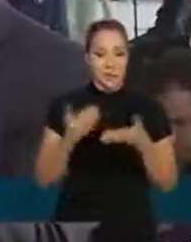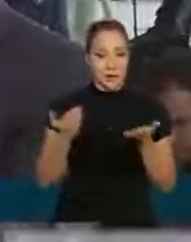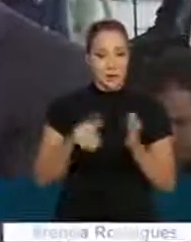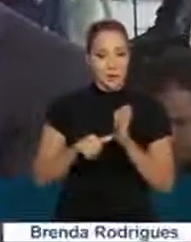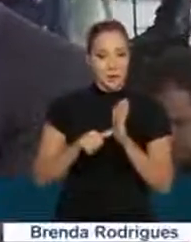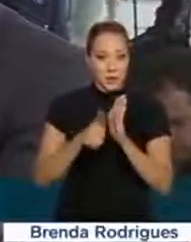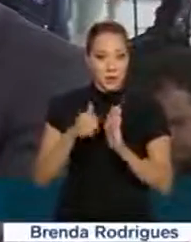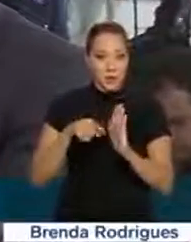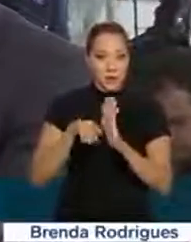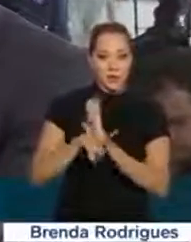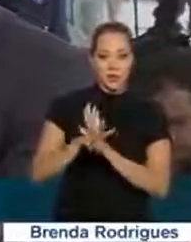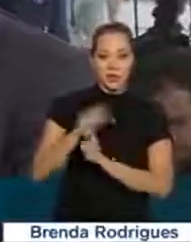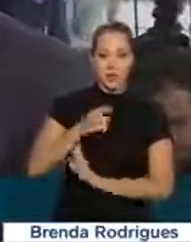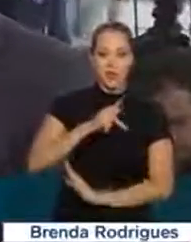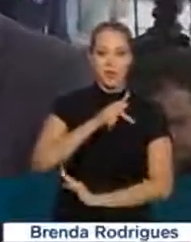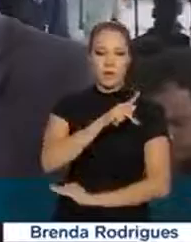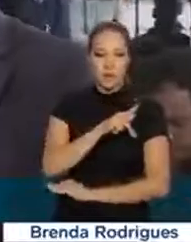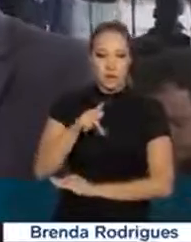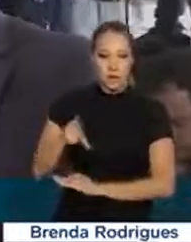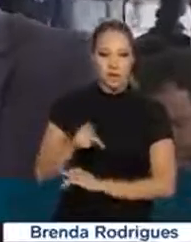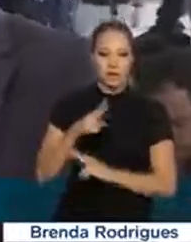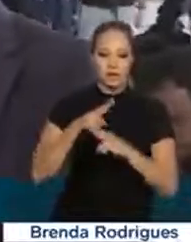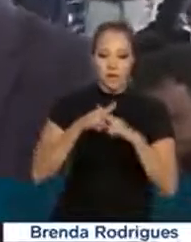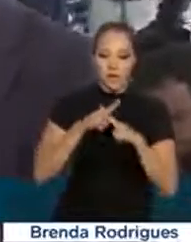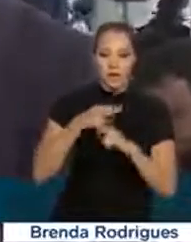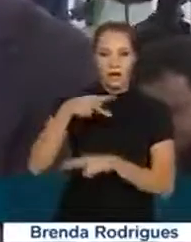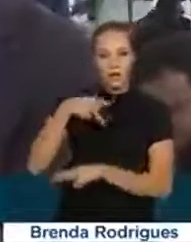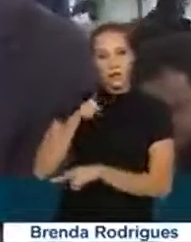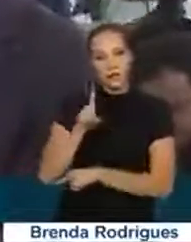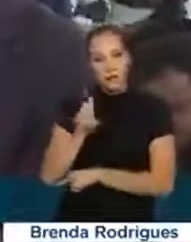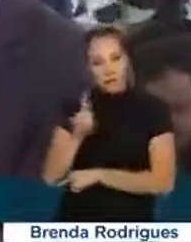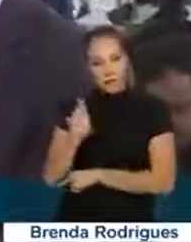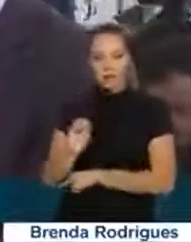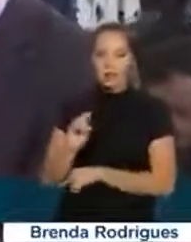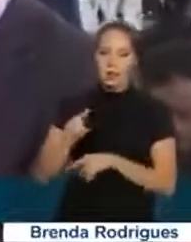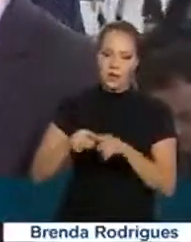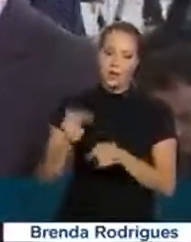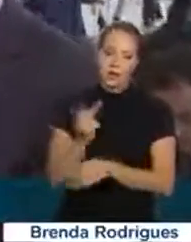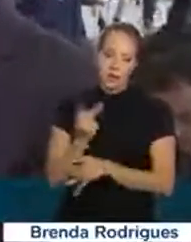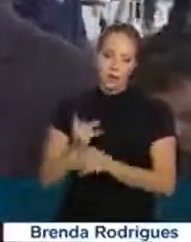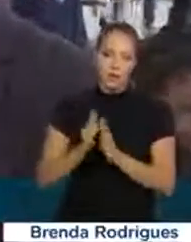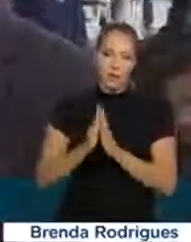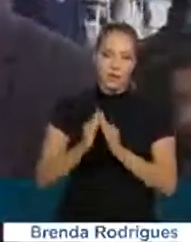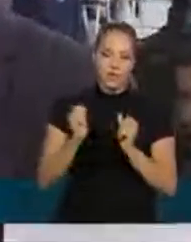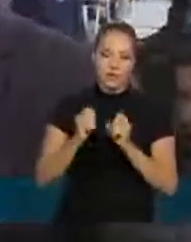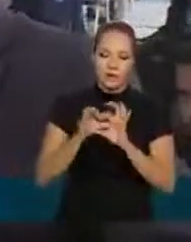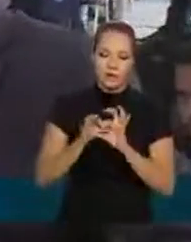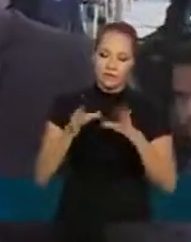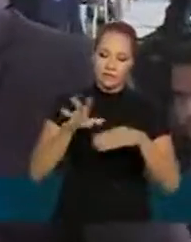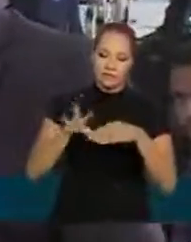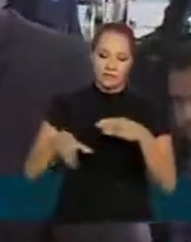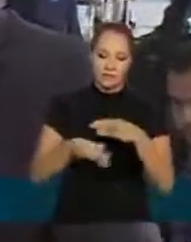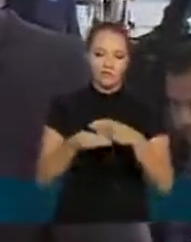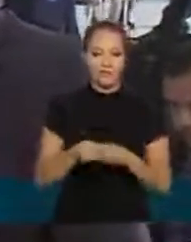primeiramente também ao presidente da Caixa Pedro Guimarães mas os dois por favor fique à vontade para complementar